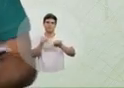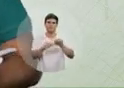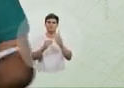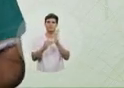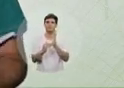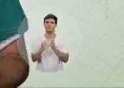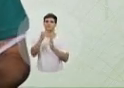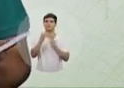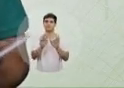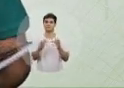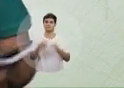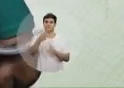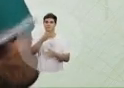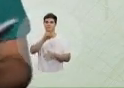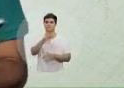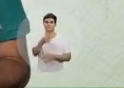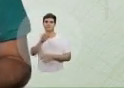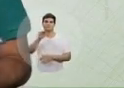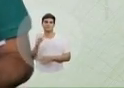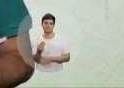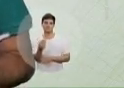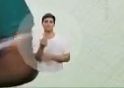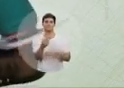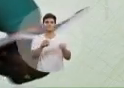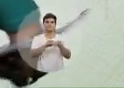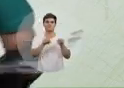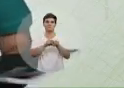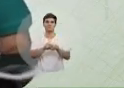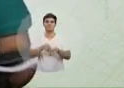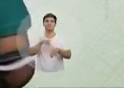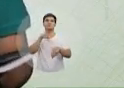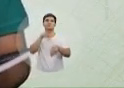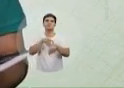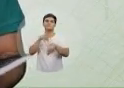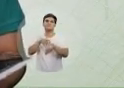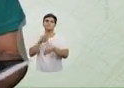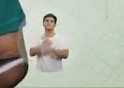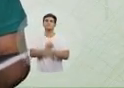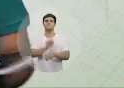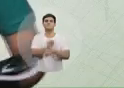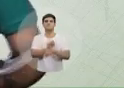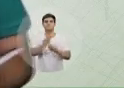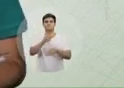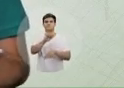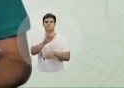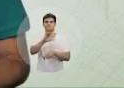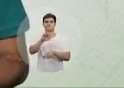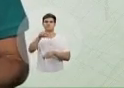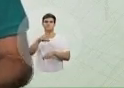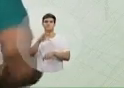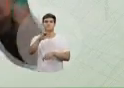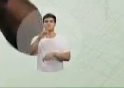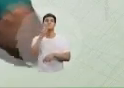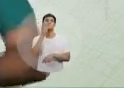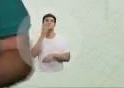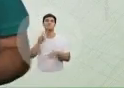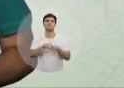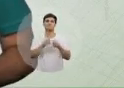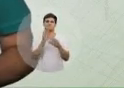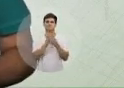sublimite do Simples para 3,6 milhões. Vamos alongar o recolhimento do ICMS para 90 dias e